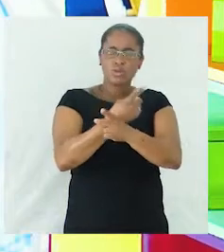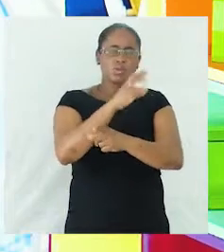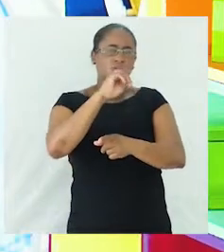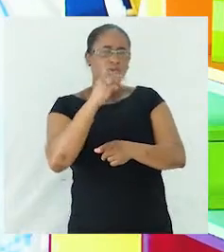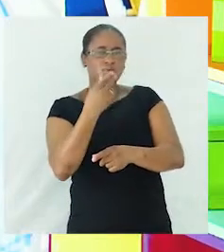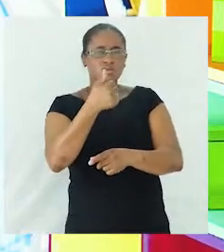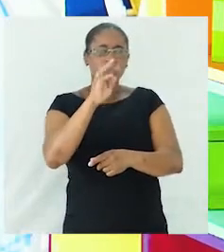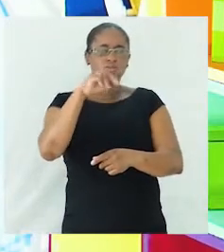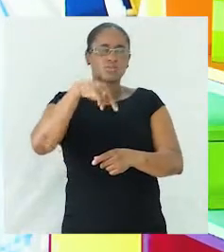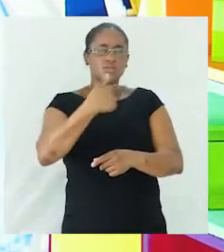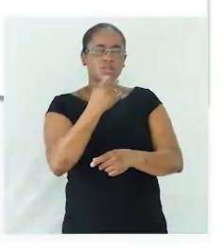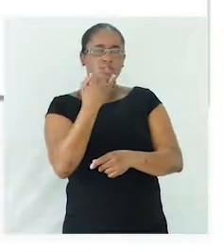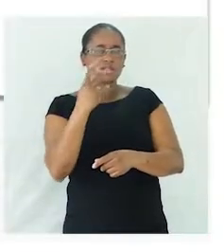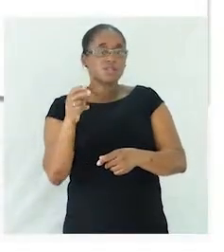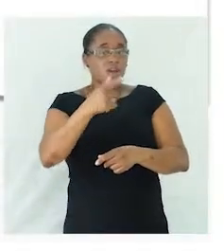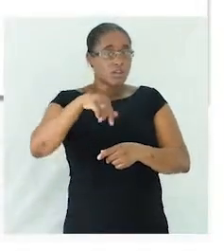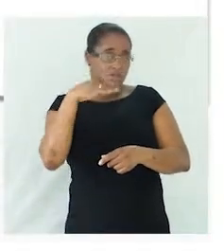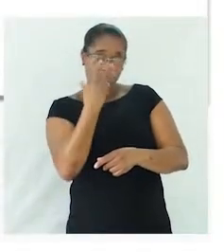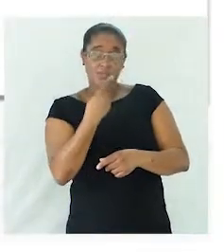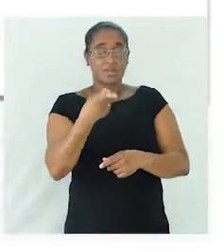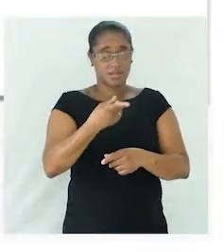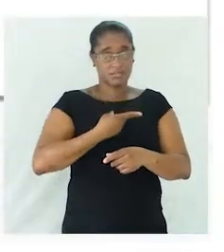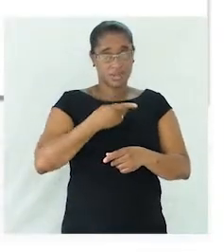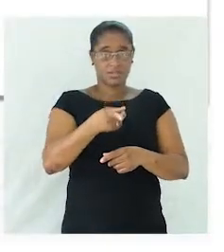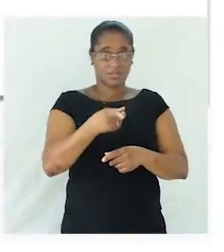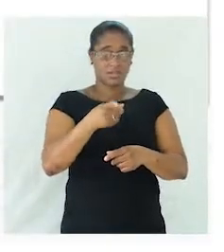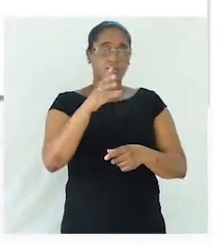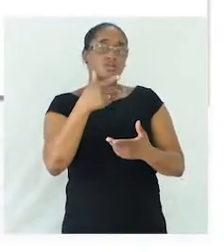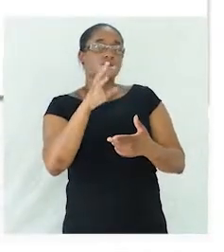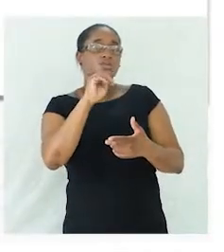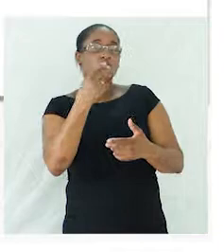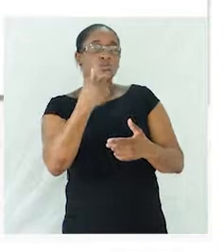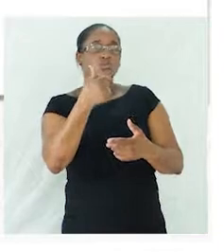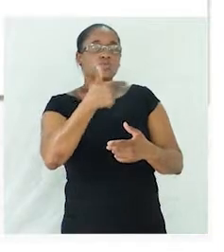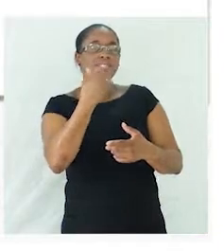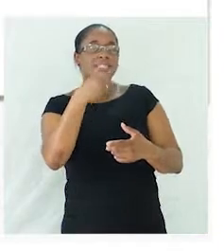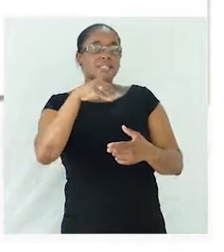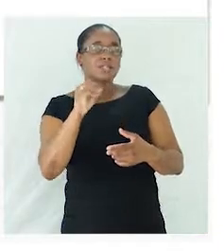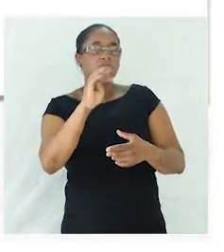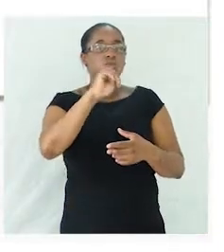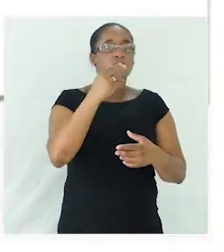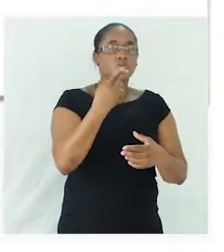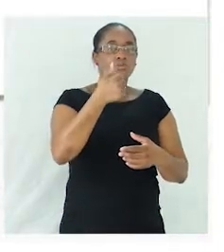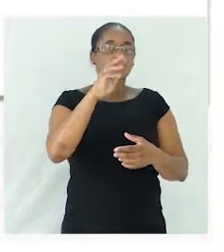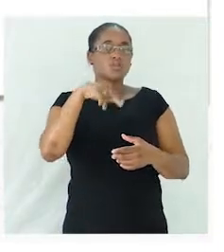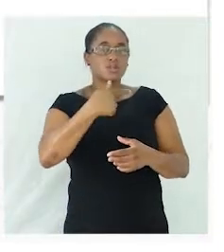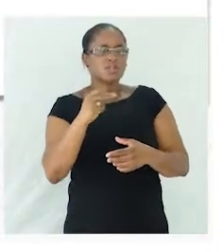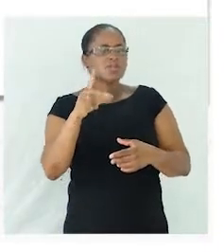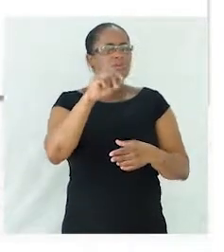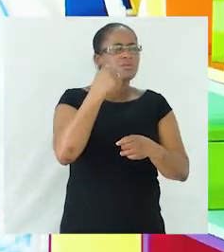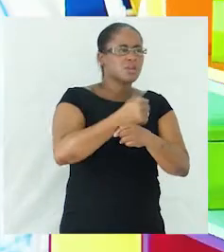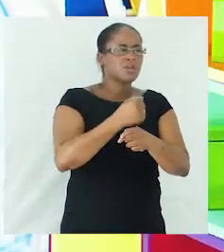Então, a nossa aula vai ser sobre os substantivos, as subclasses, ou seja, os tipos de substantivos e também vamos rever as reflexões dos